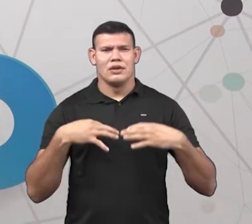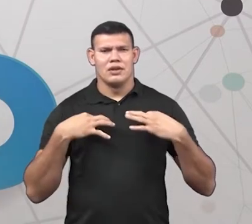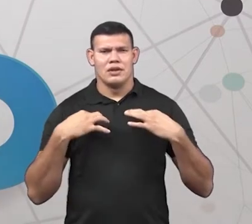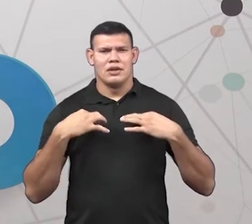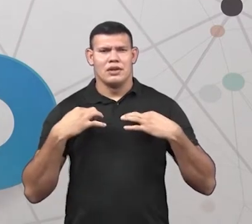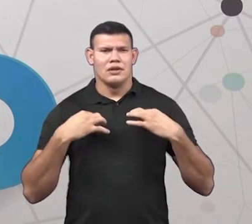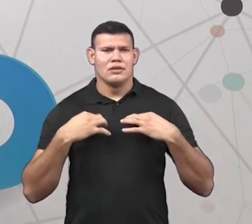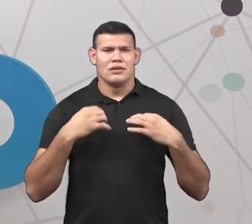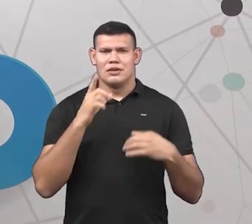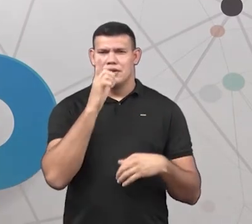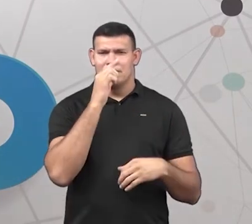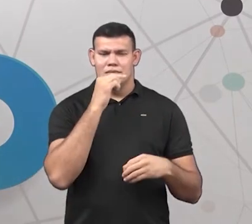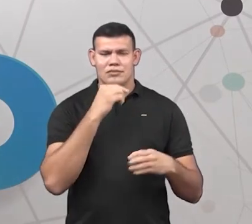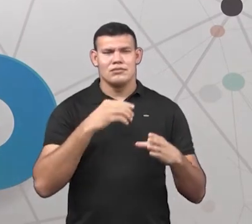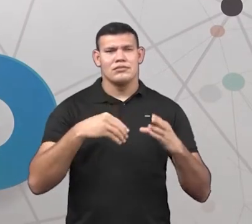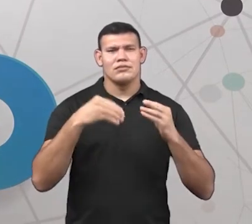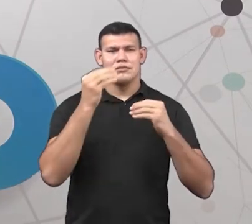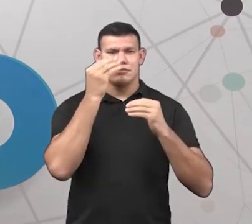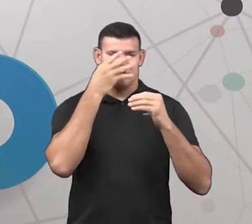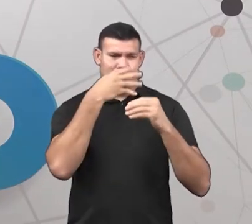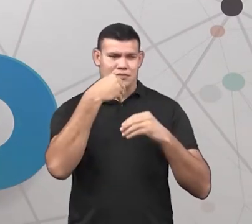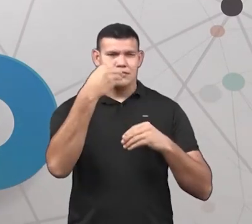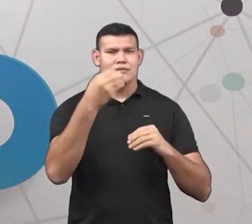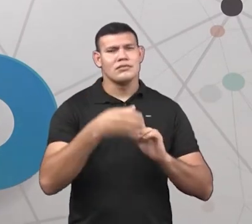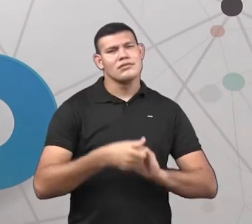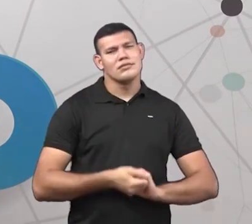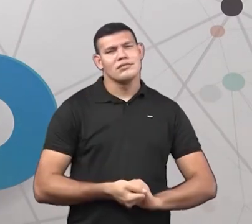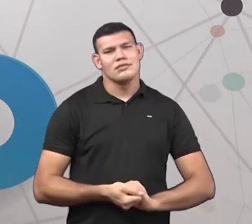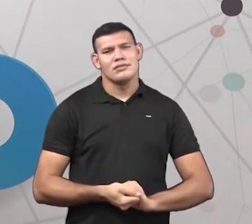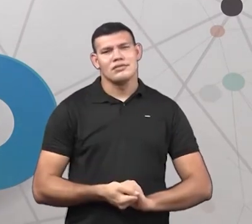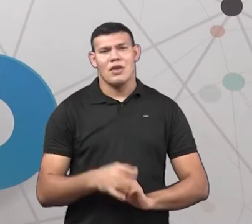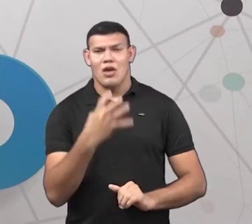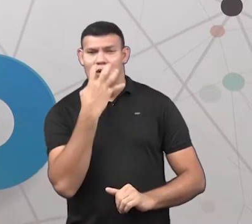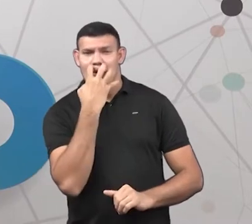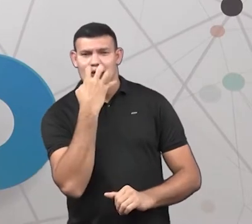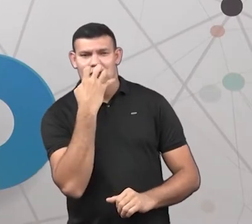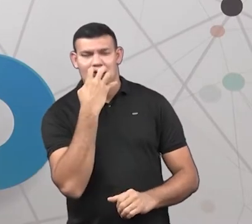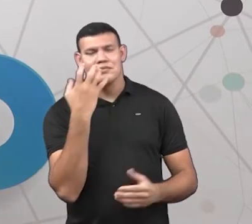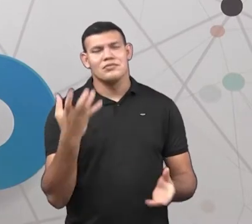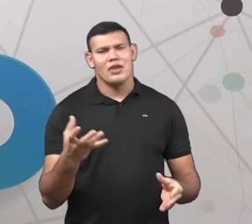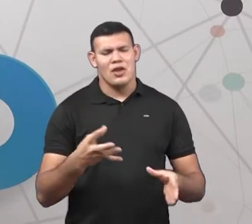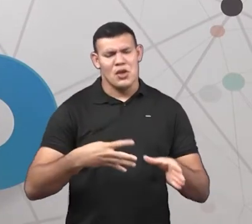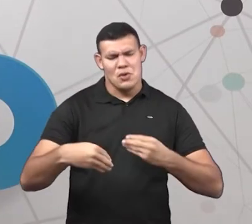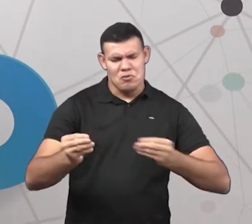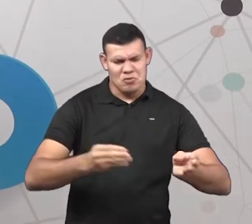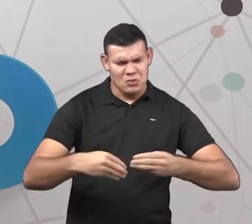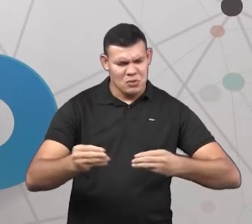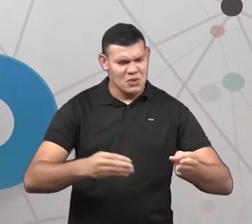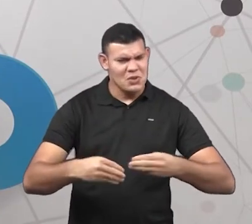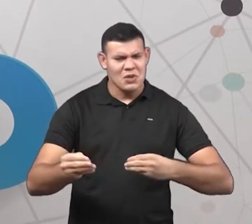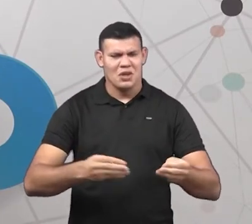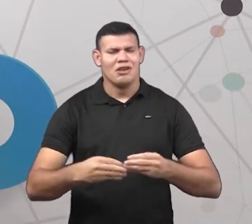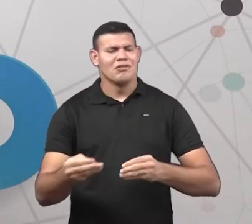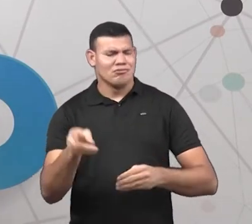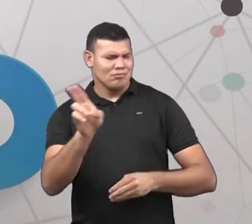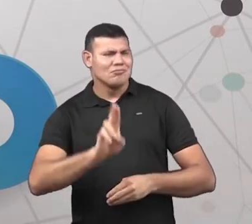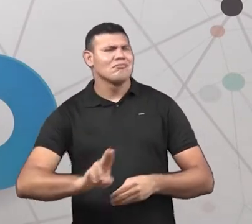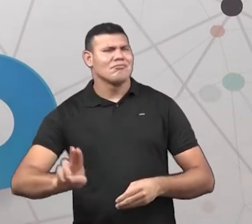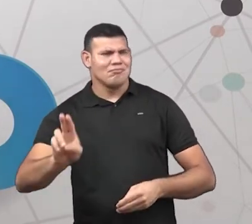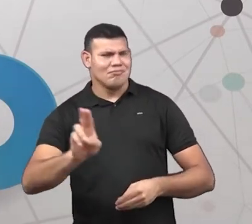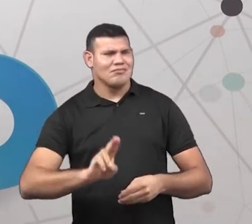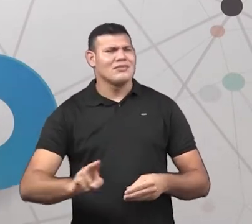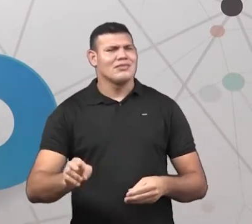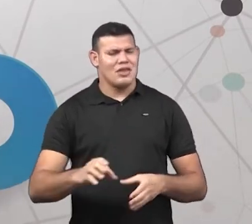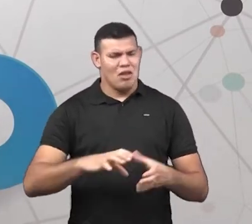pessoa fez em quê? Em formato de cachorro. Por quê? Porque esse plástico, ele é moldável. é bastante moldável. Então,